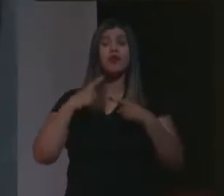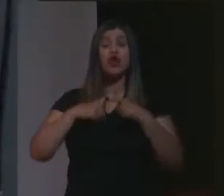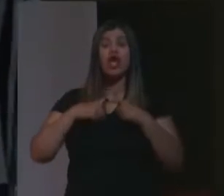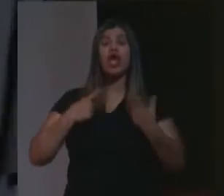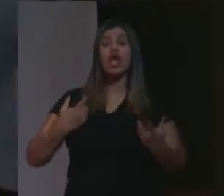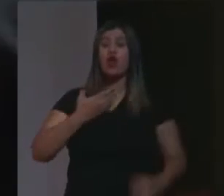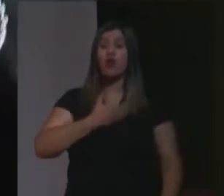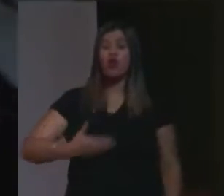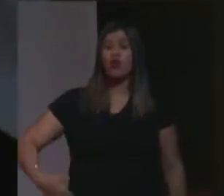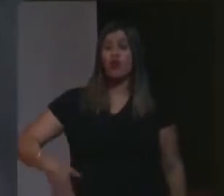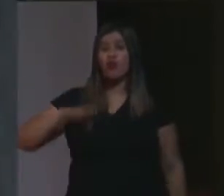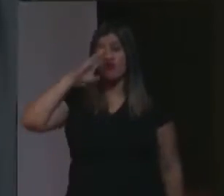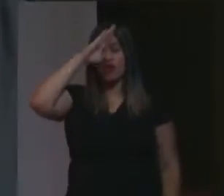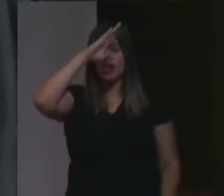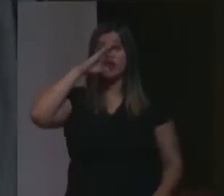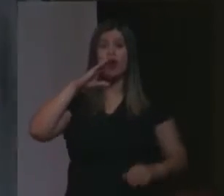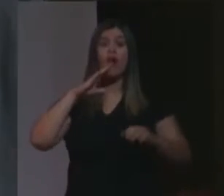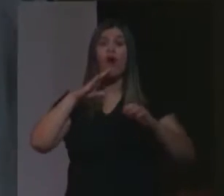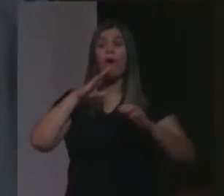foi aplicada a todos